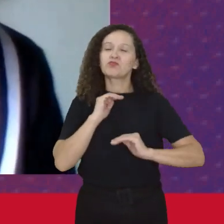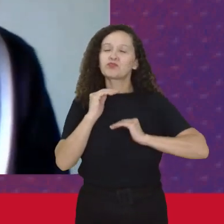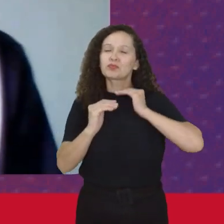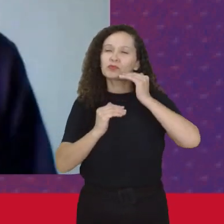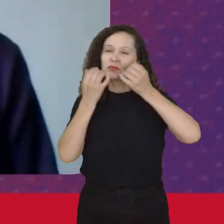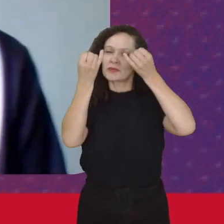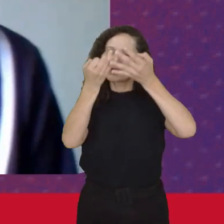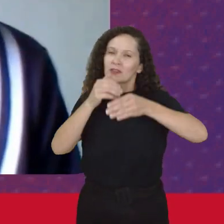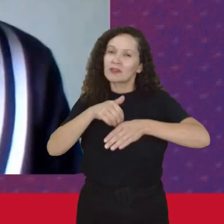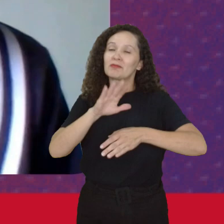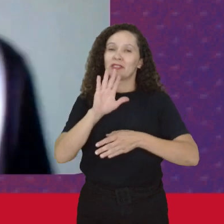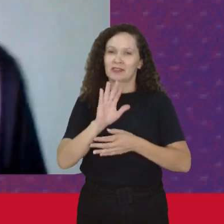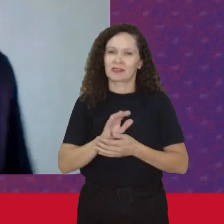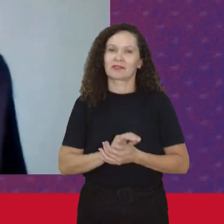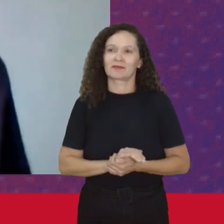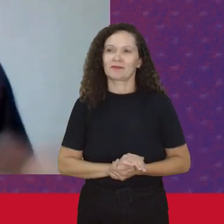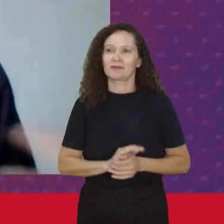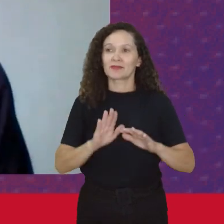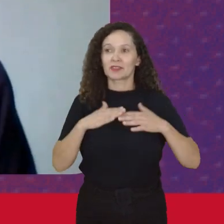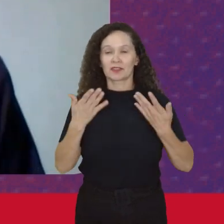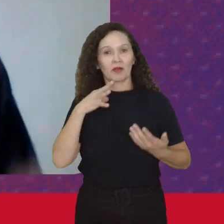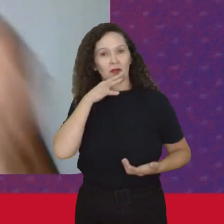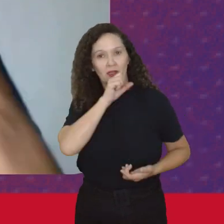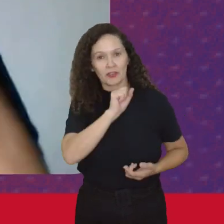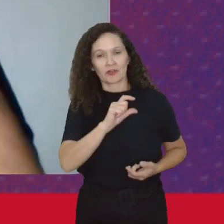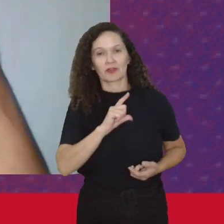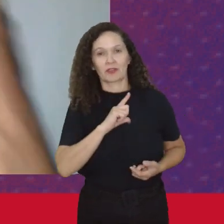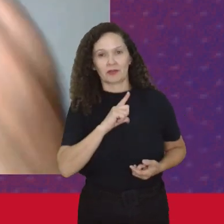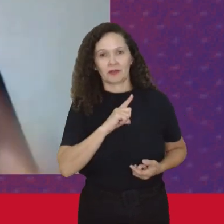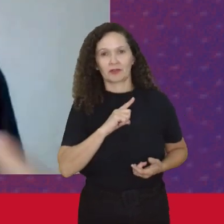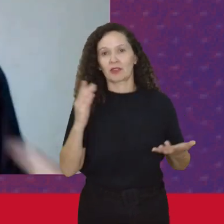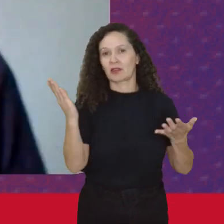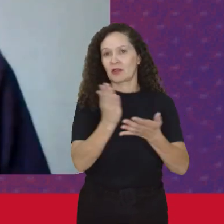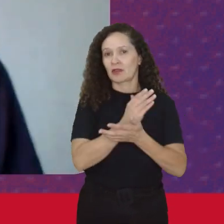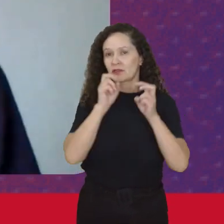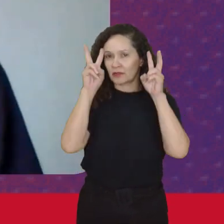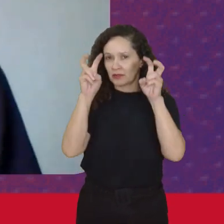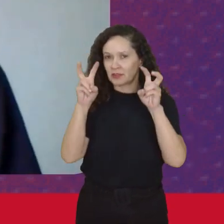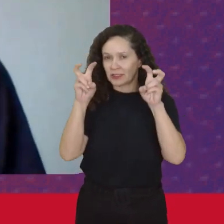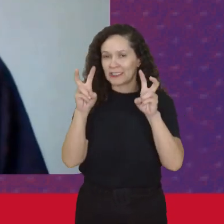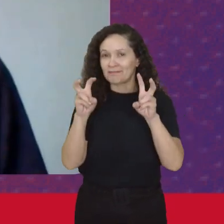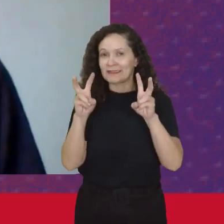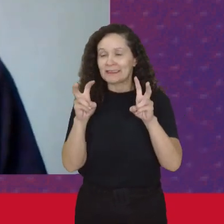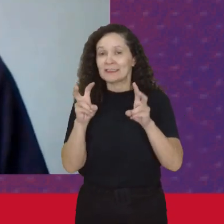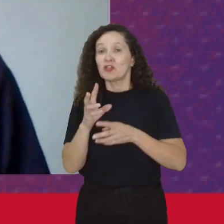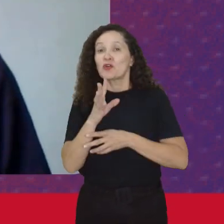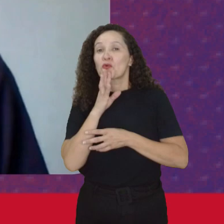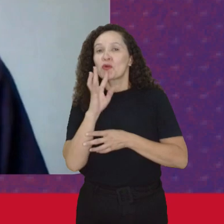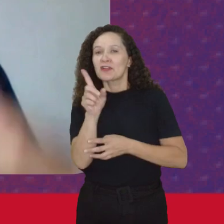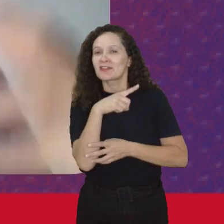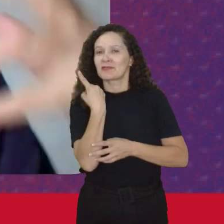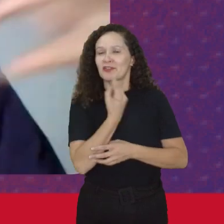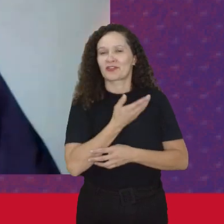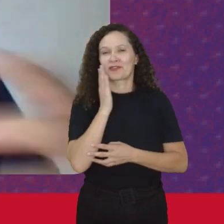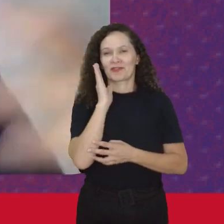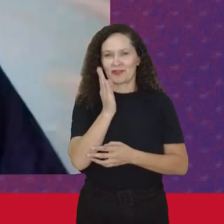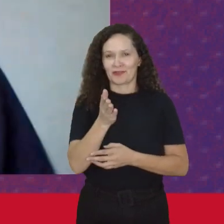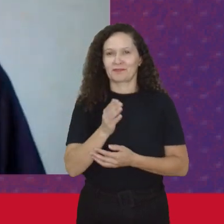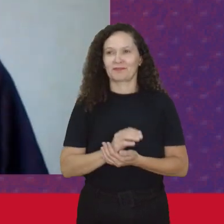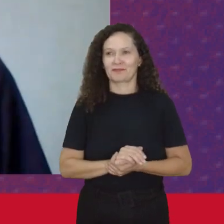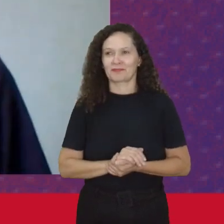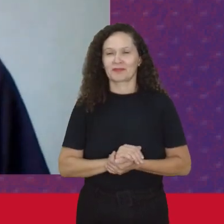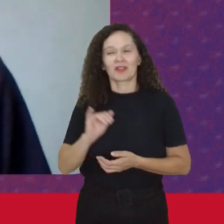falando mais Mas assim Então assim Acho que Inclusive Algumas questões Que às São pouco conhecidas Por nós As